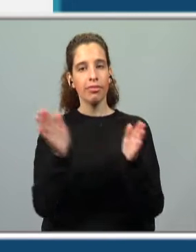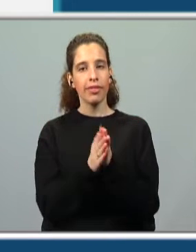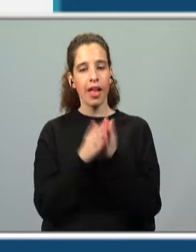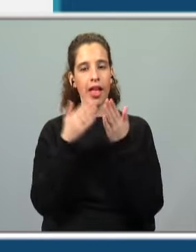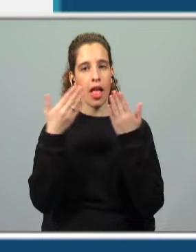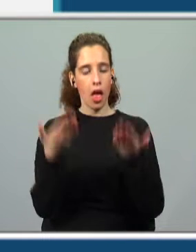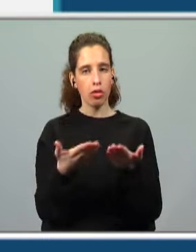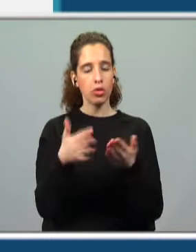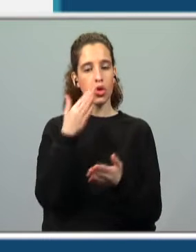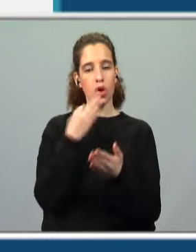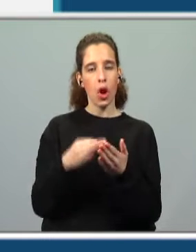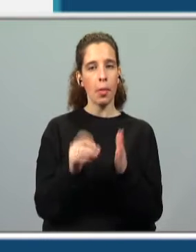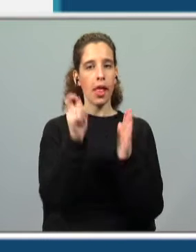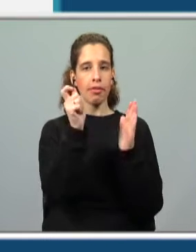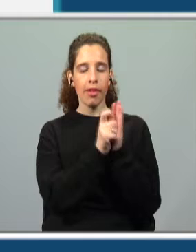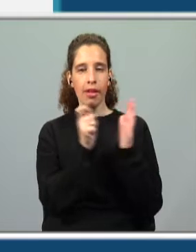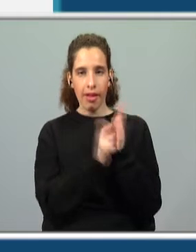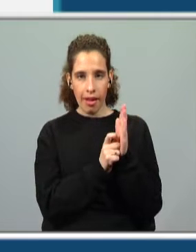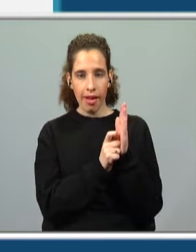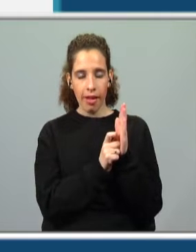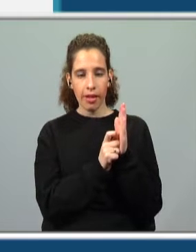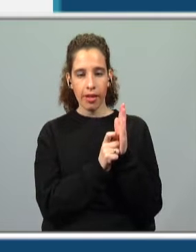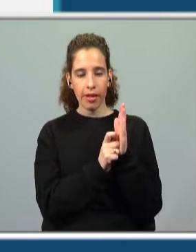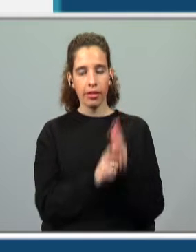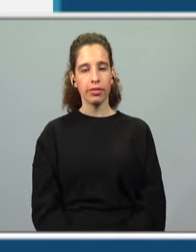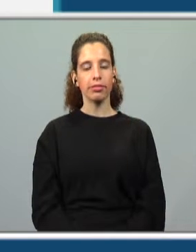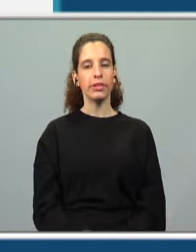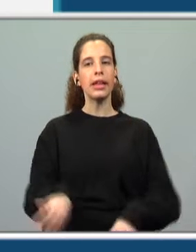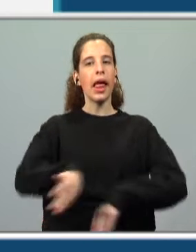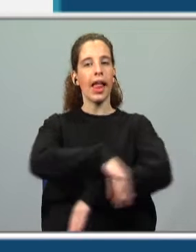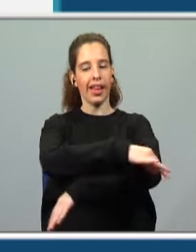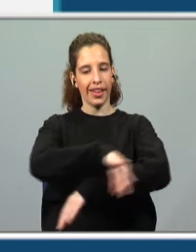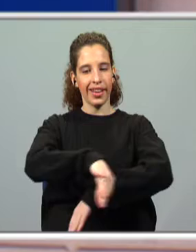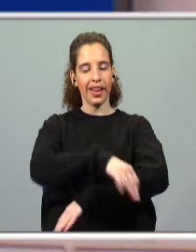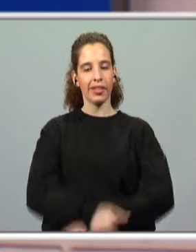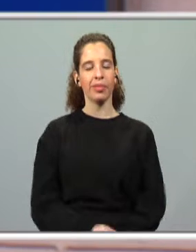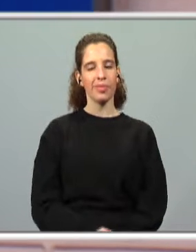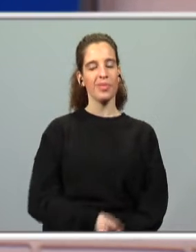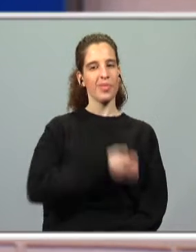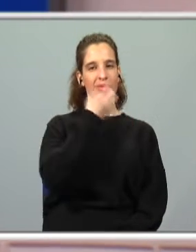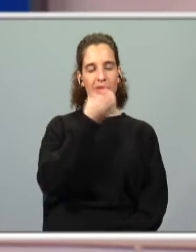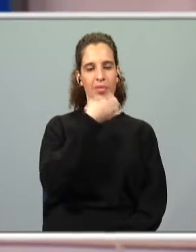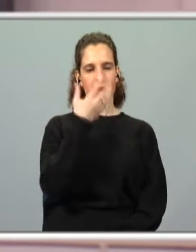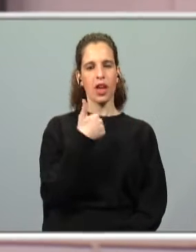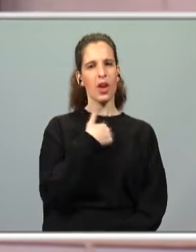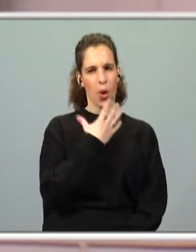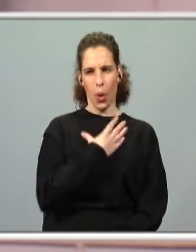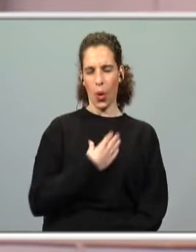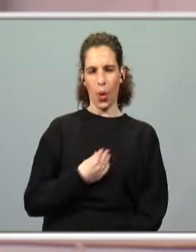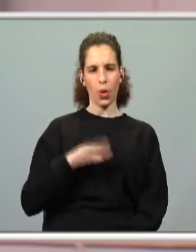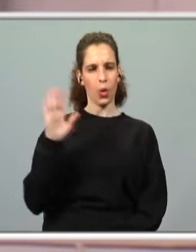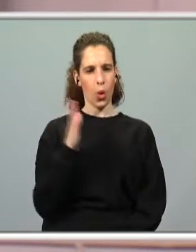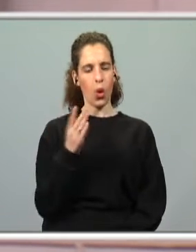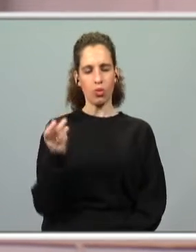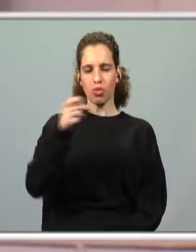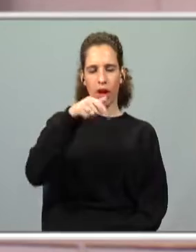o caderno onde costumam fazer as vossas anotações e a nossa régua. Muito bem. Eu gosto quando chego